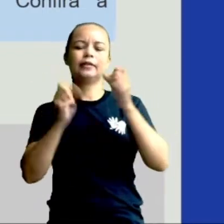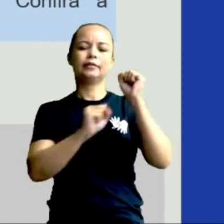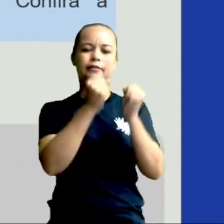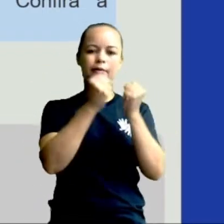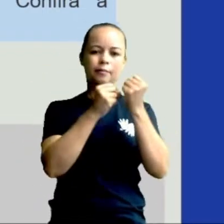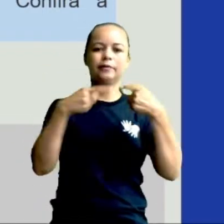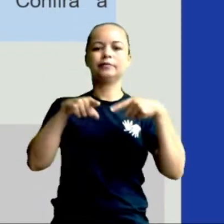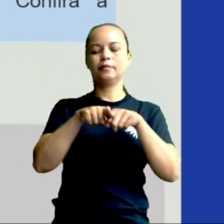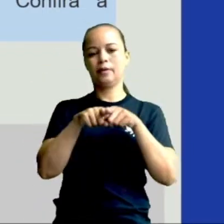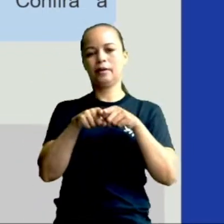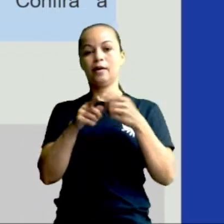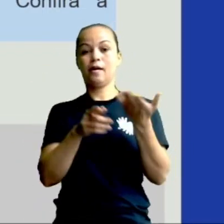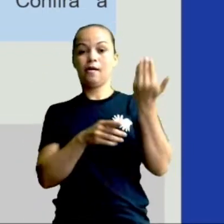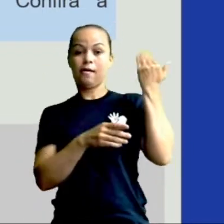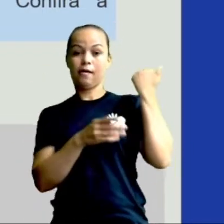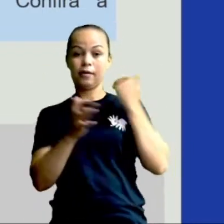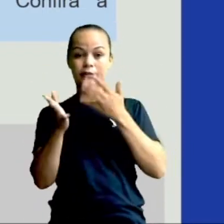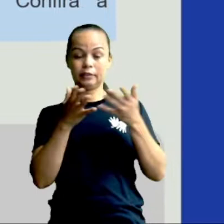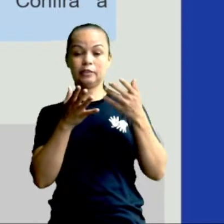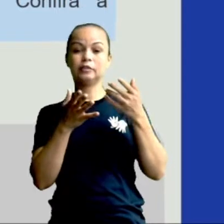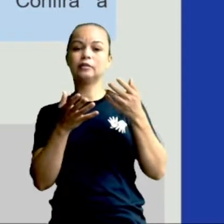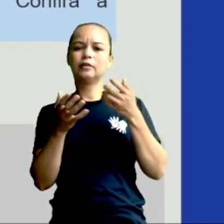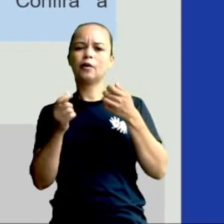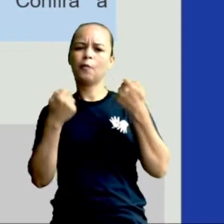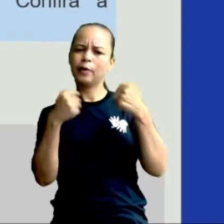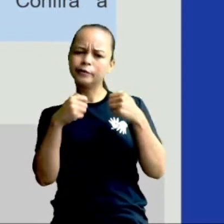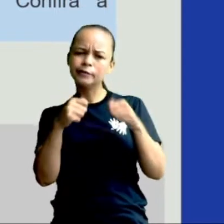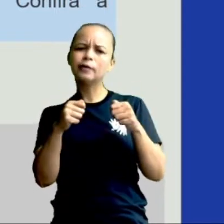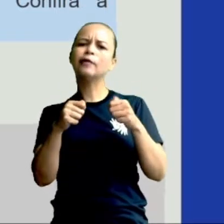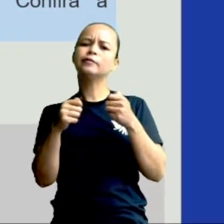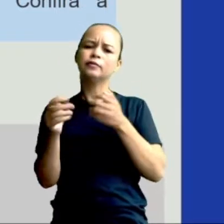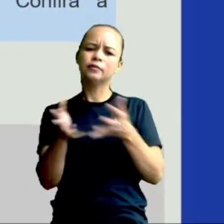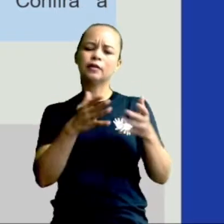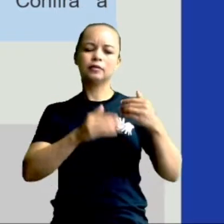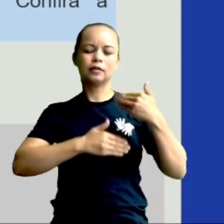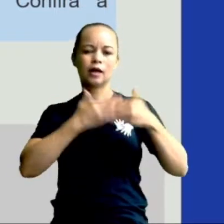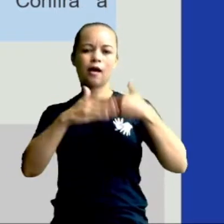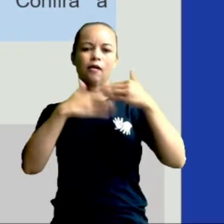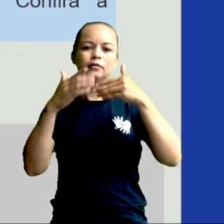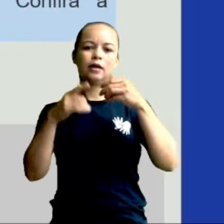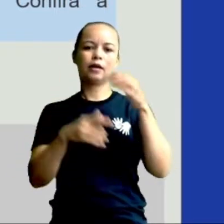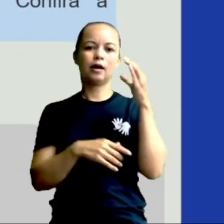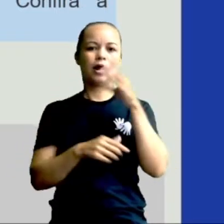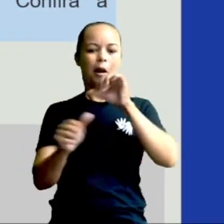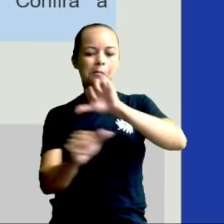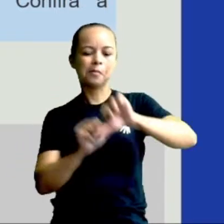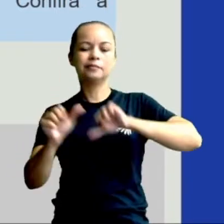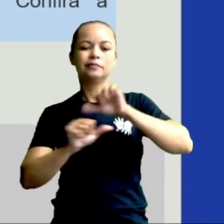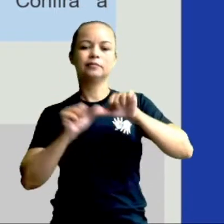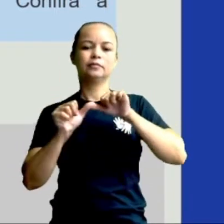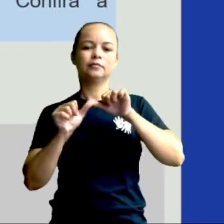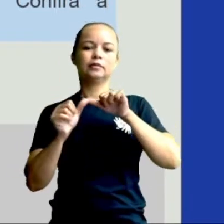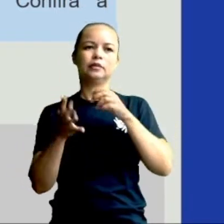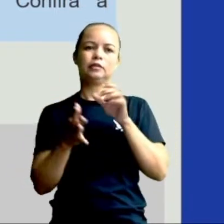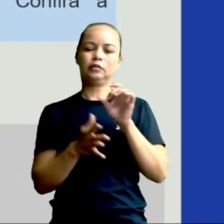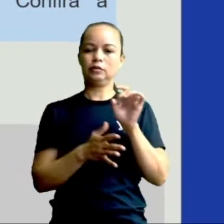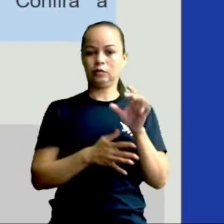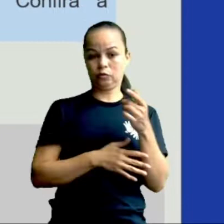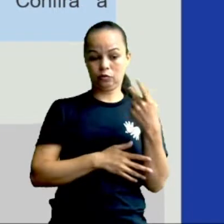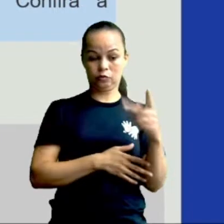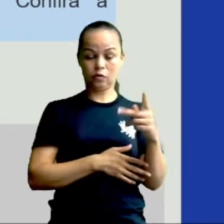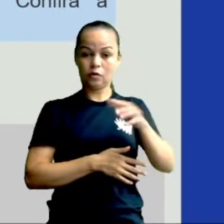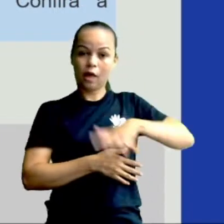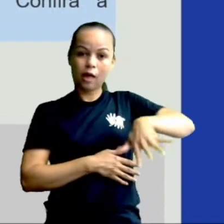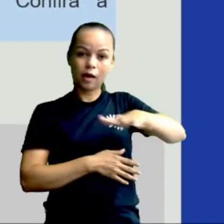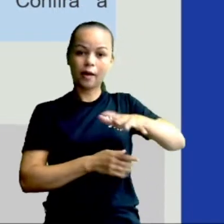tendência, tornou-se uma necessidade, acelerando as mudanças, não só nessa